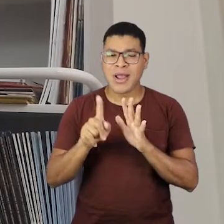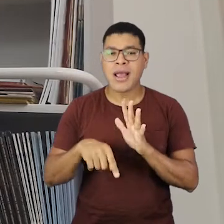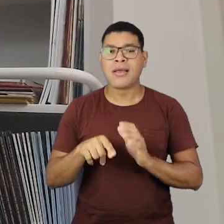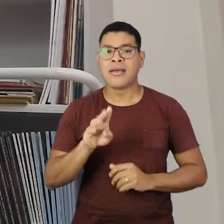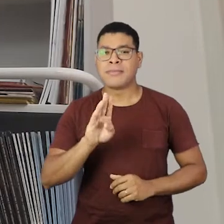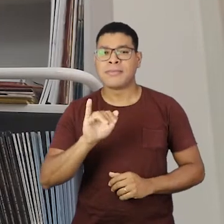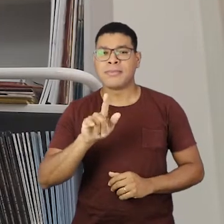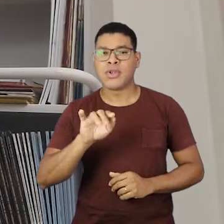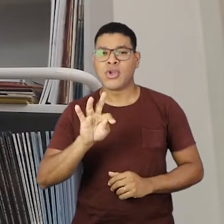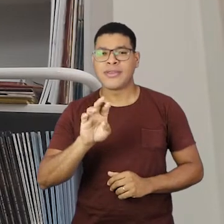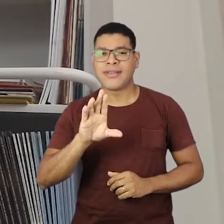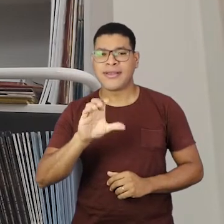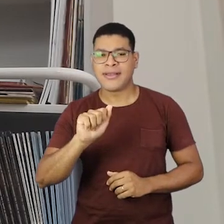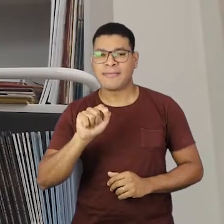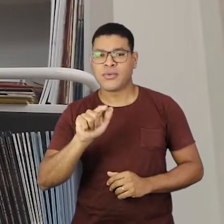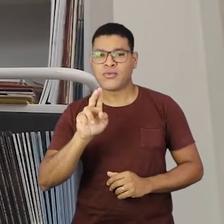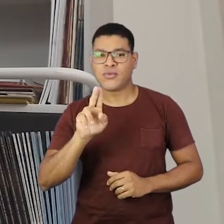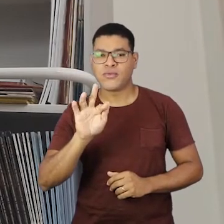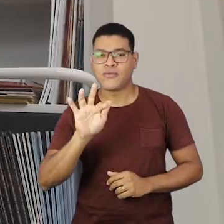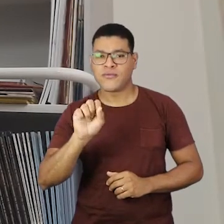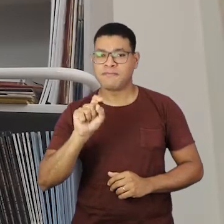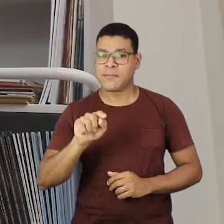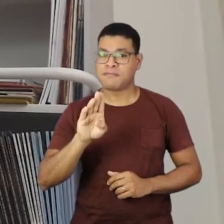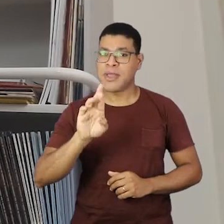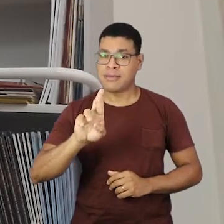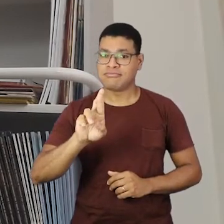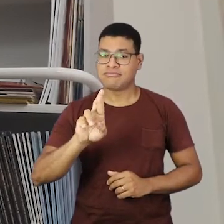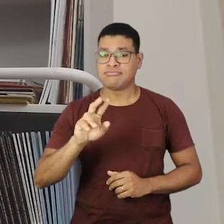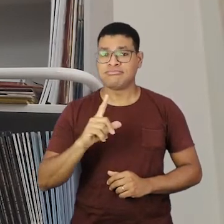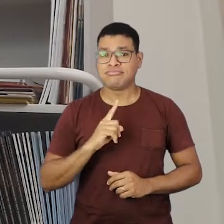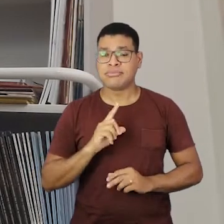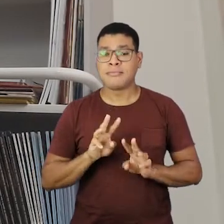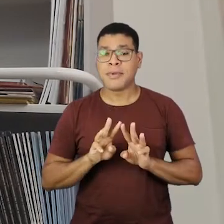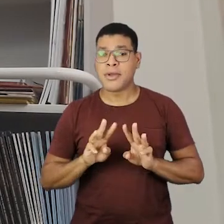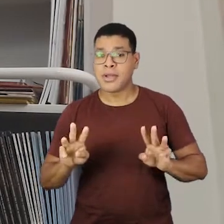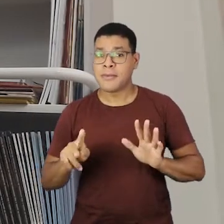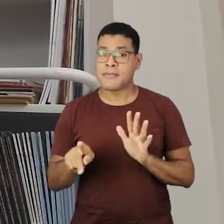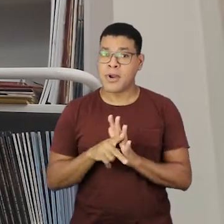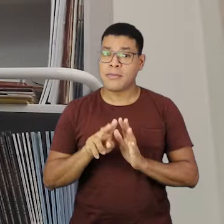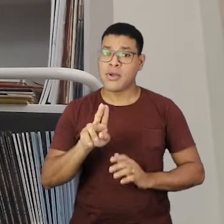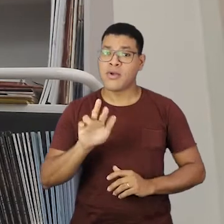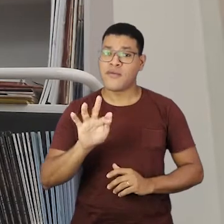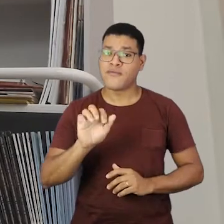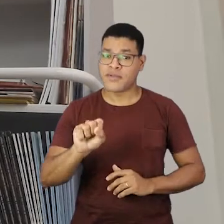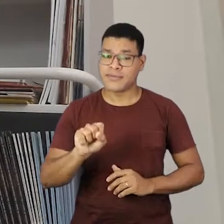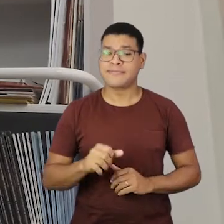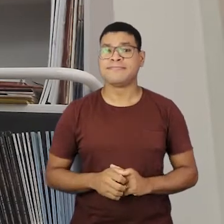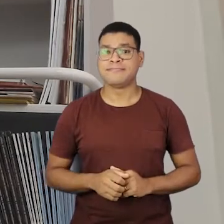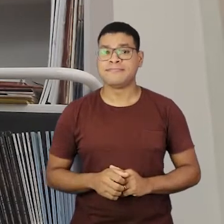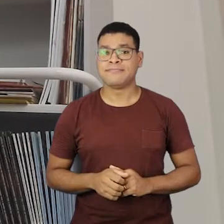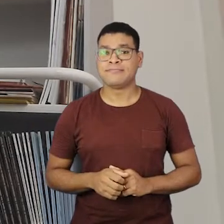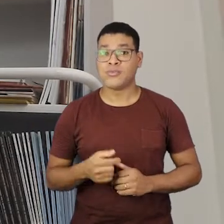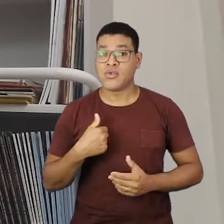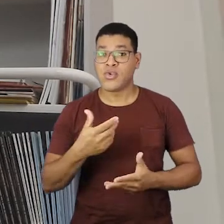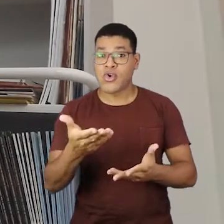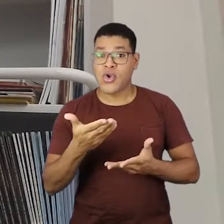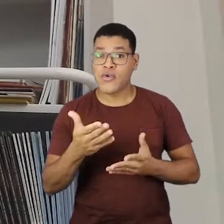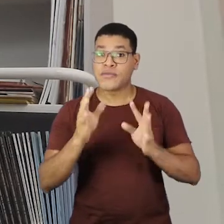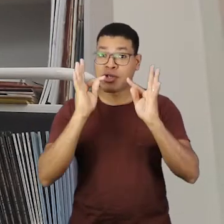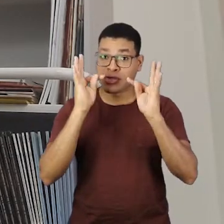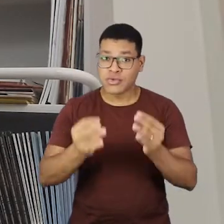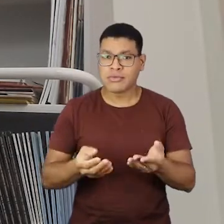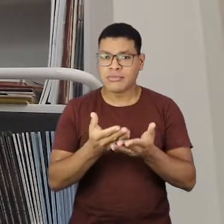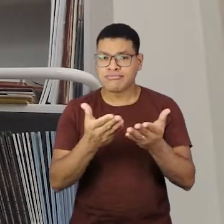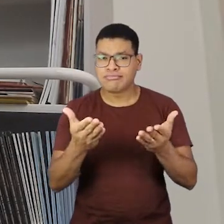Bibliotecas é o bibliotecas.ufes.br e encontra-se no portal da UFES. Convido a